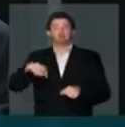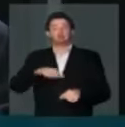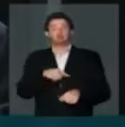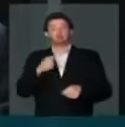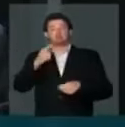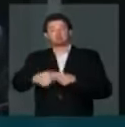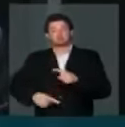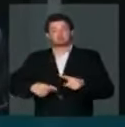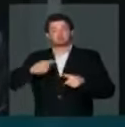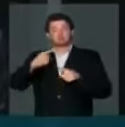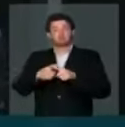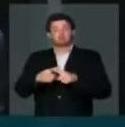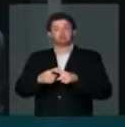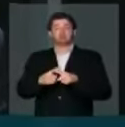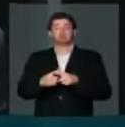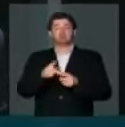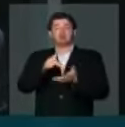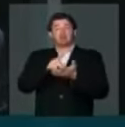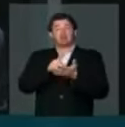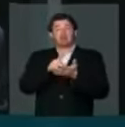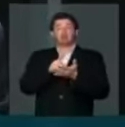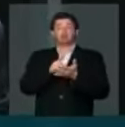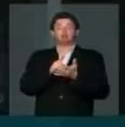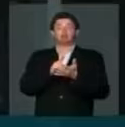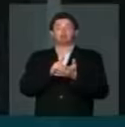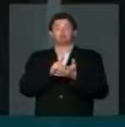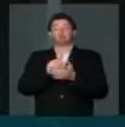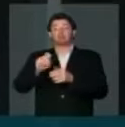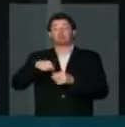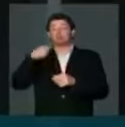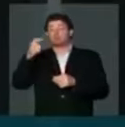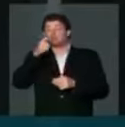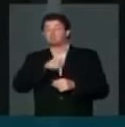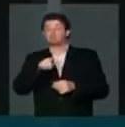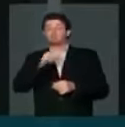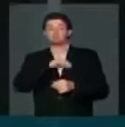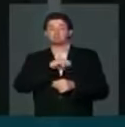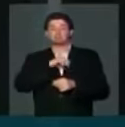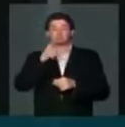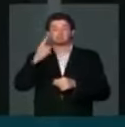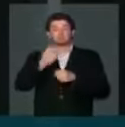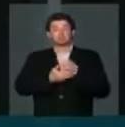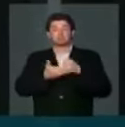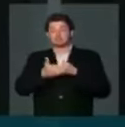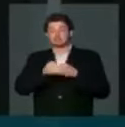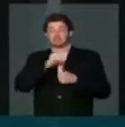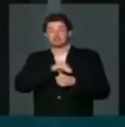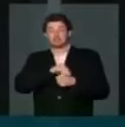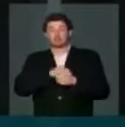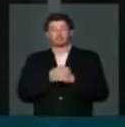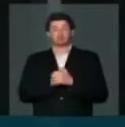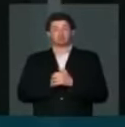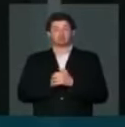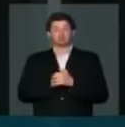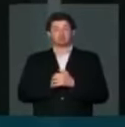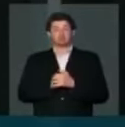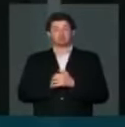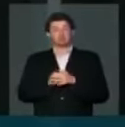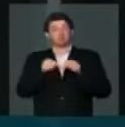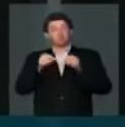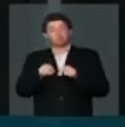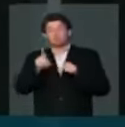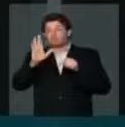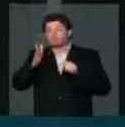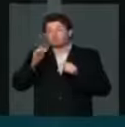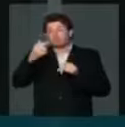poder estender o aumento real para quem ganha mais de um salário mínimo. E isso já